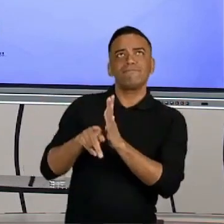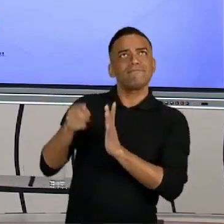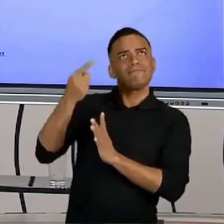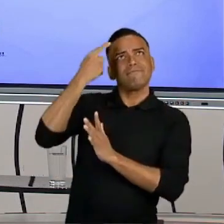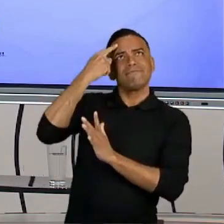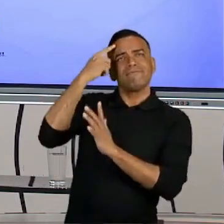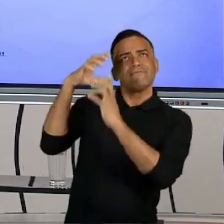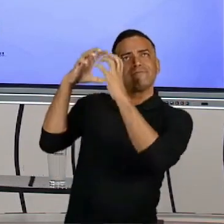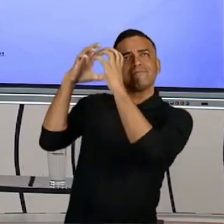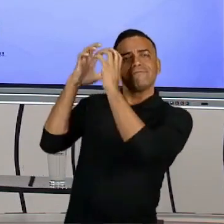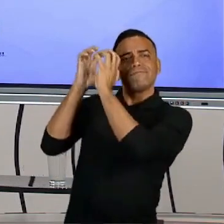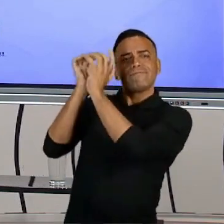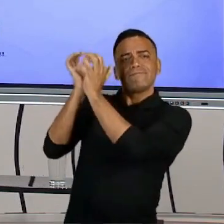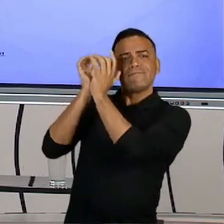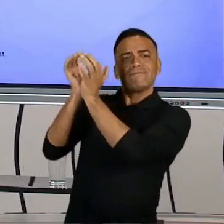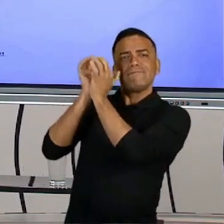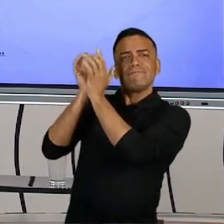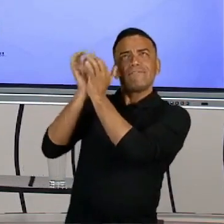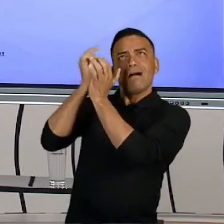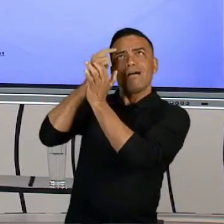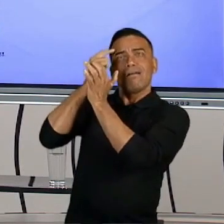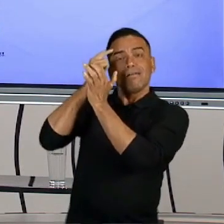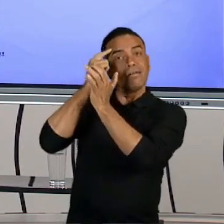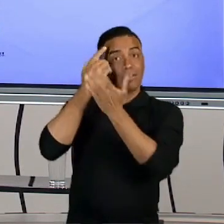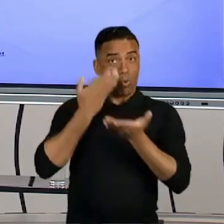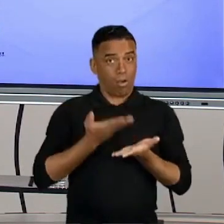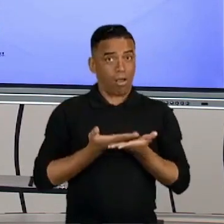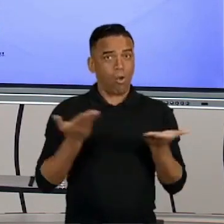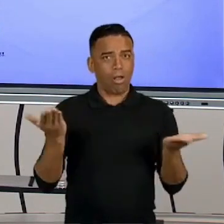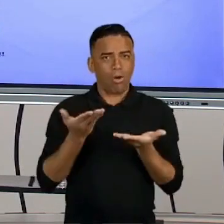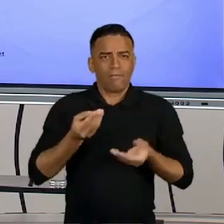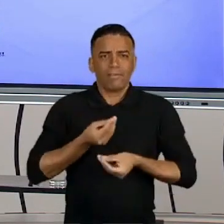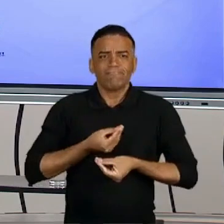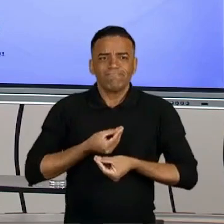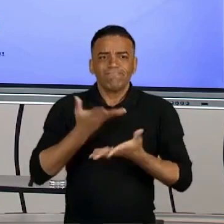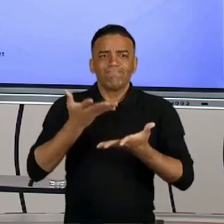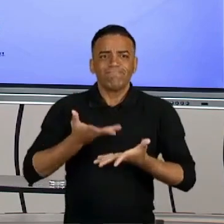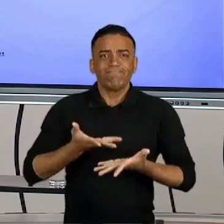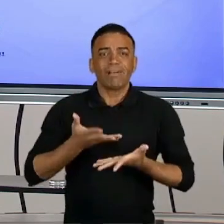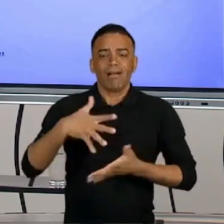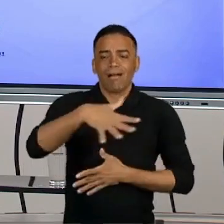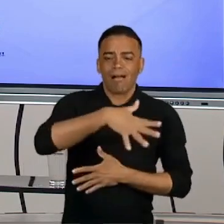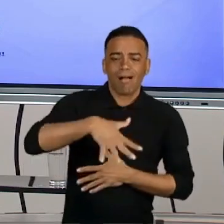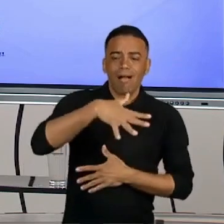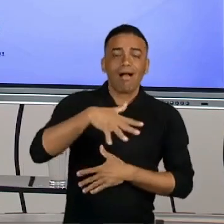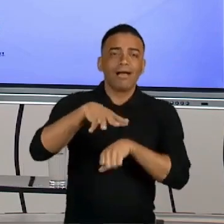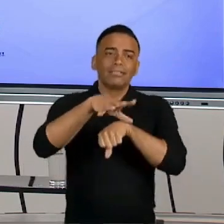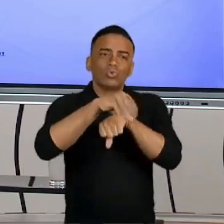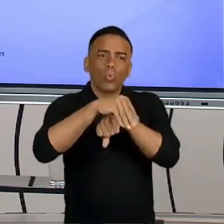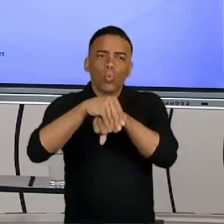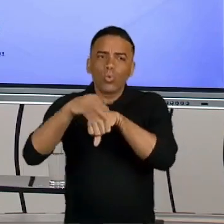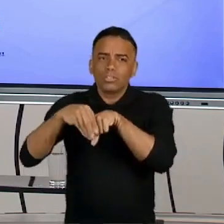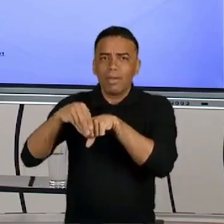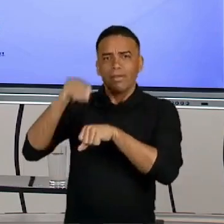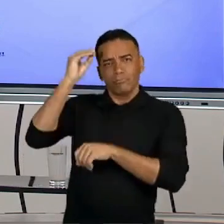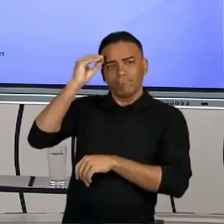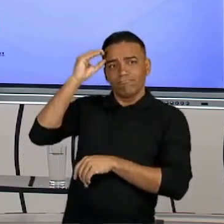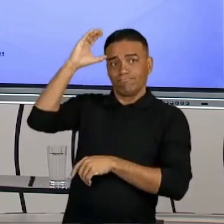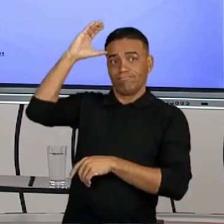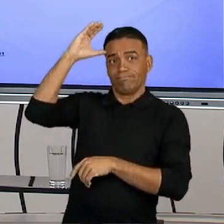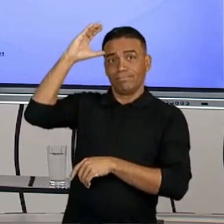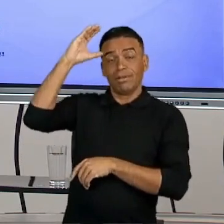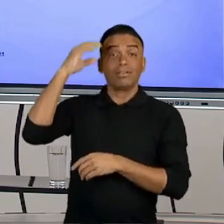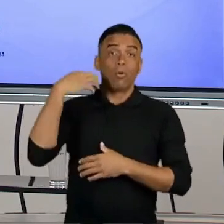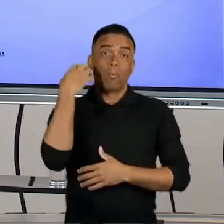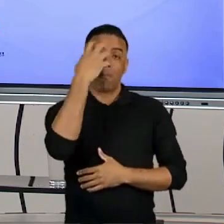essa aula, ela é uma aula que vai trazer para vocês várias áreas de conhecimento. Além da música